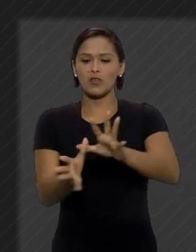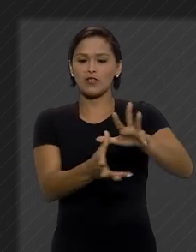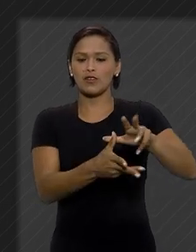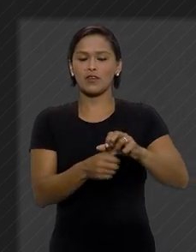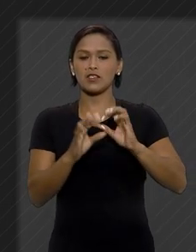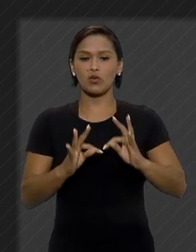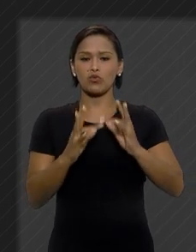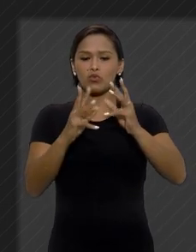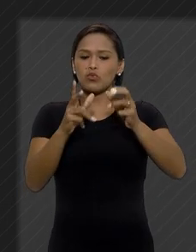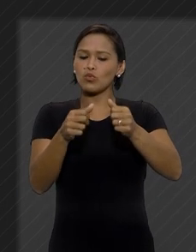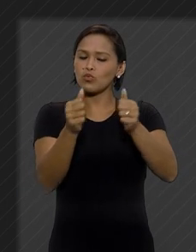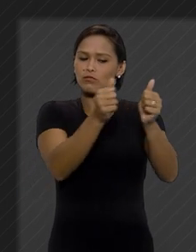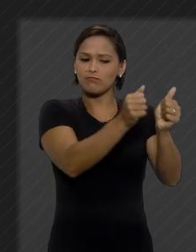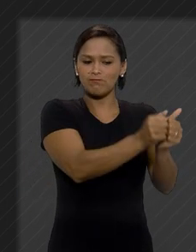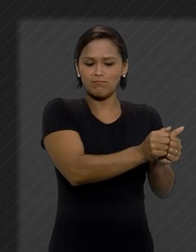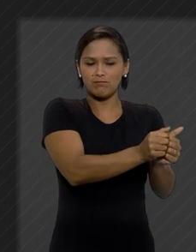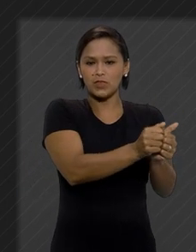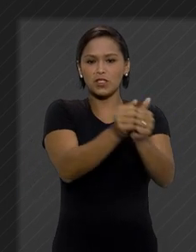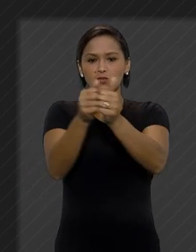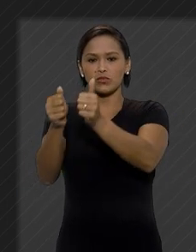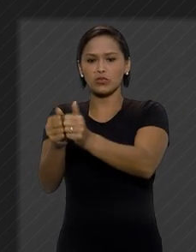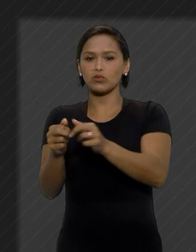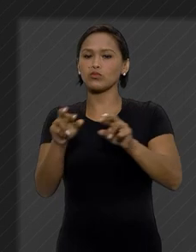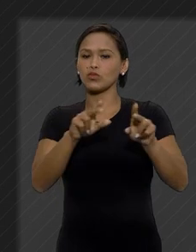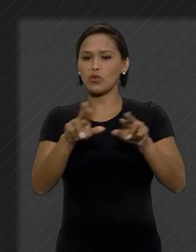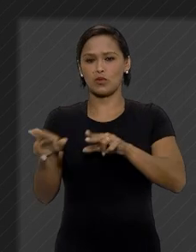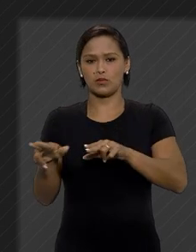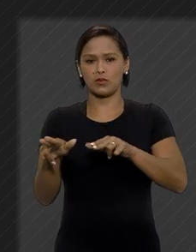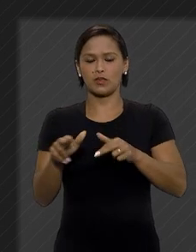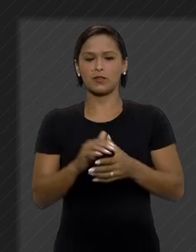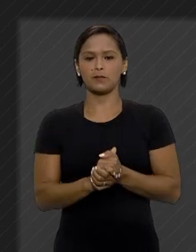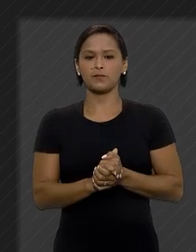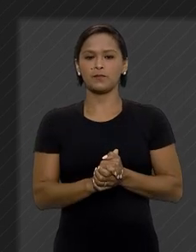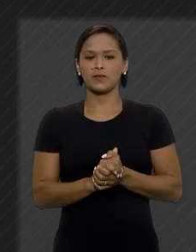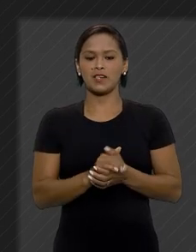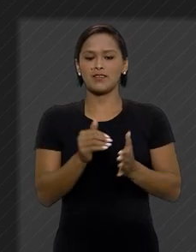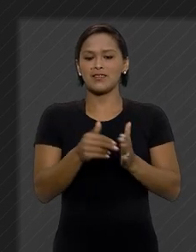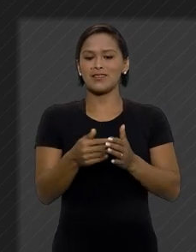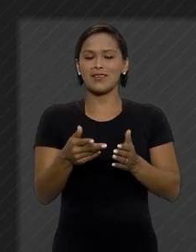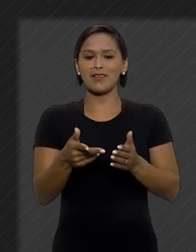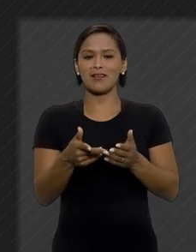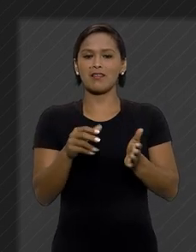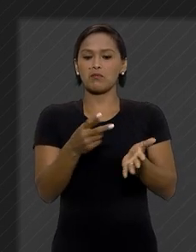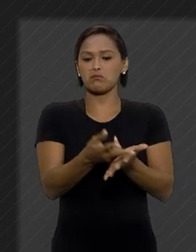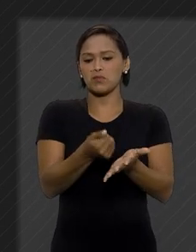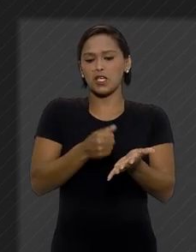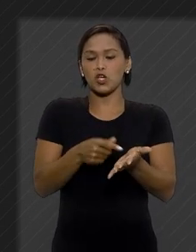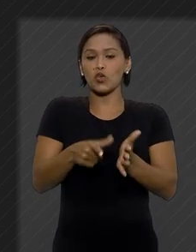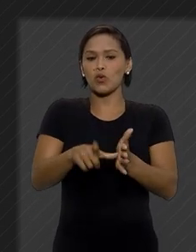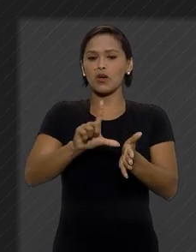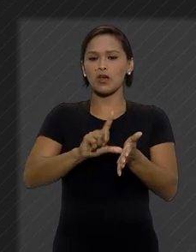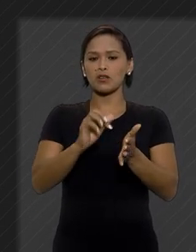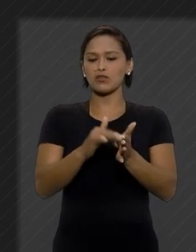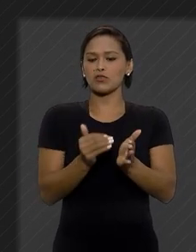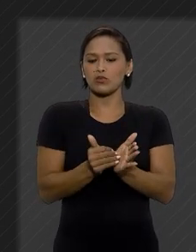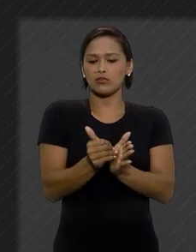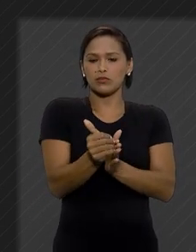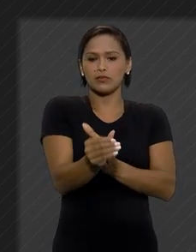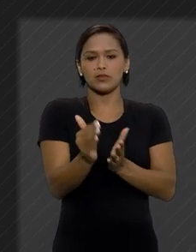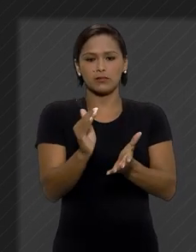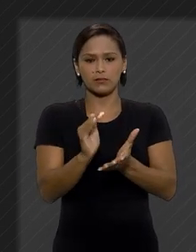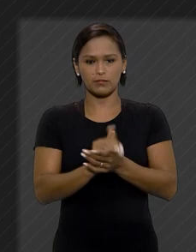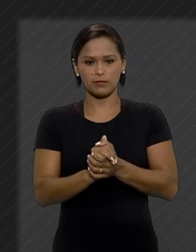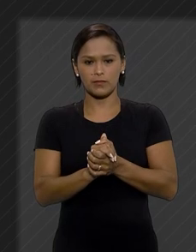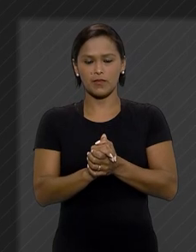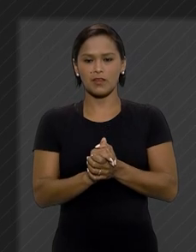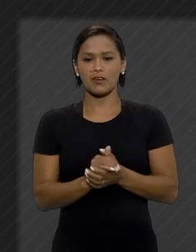Na comunhão universal, todos os bens que pertencem a um também pertencem ao outro, independentemente de terem sido adquiridos antes